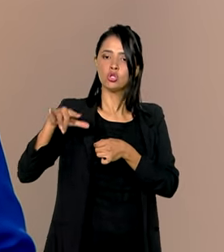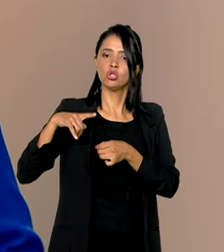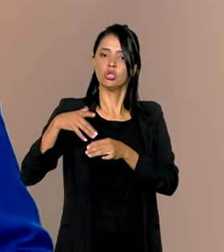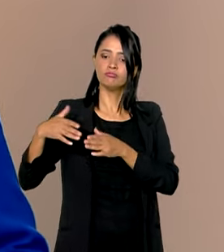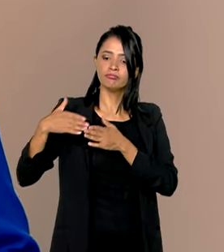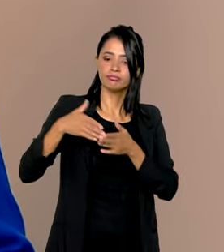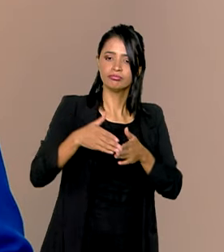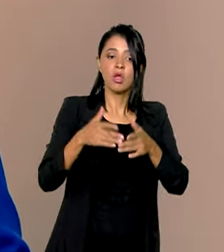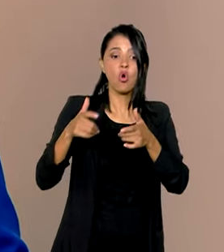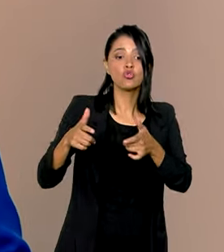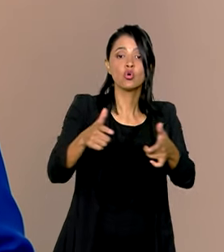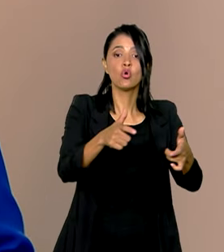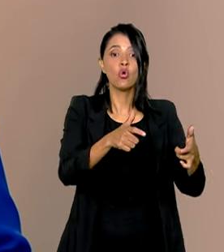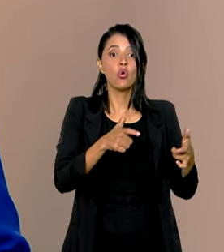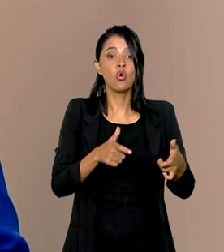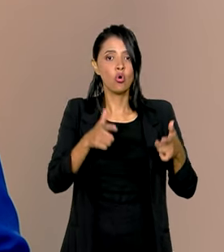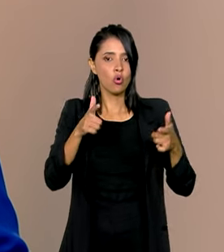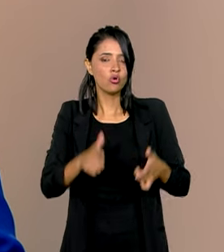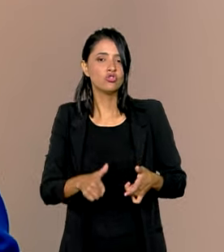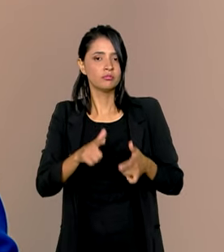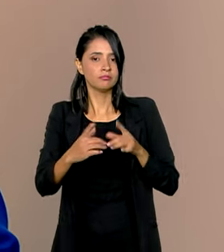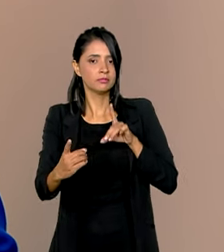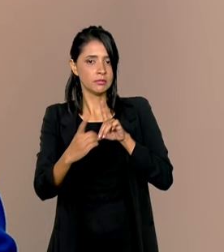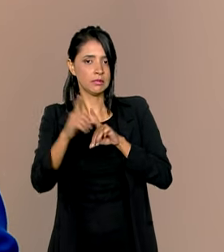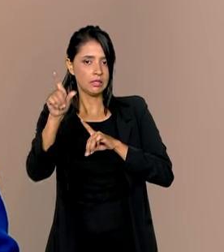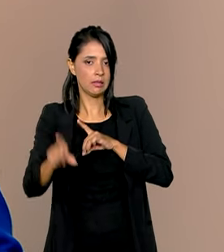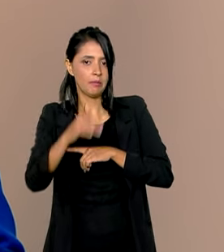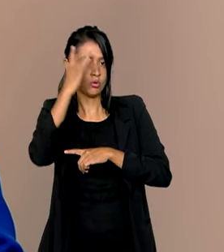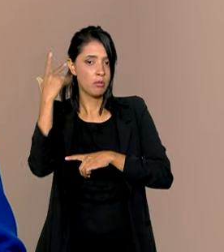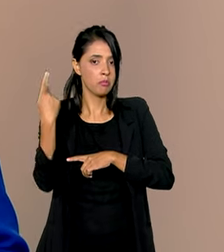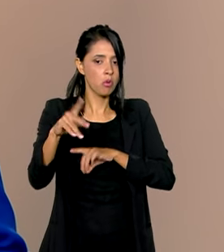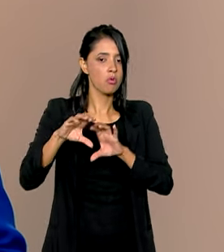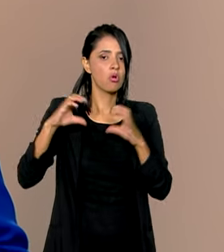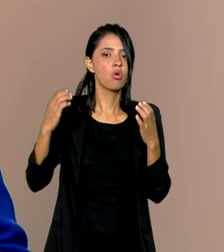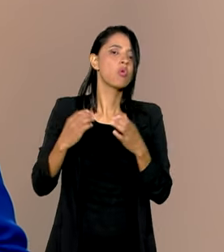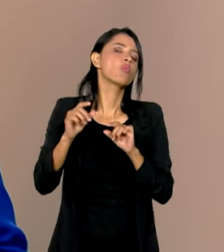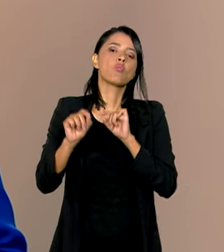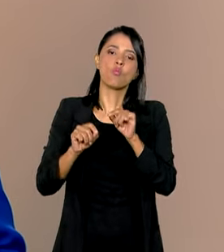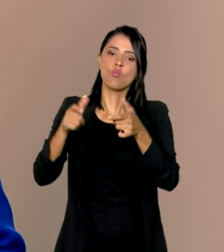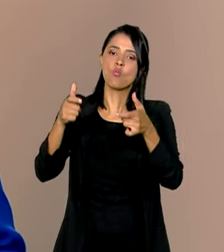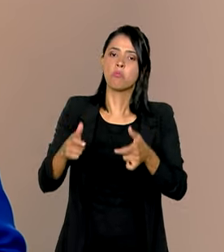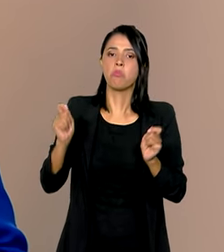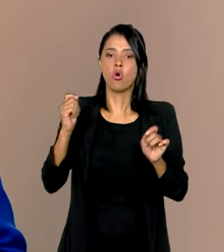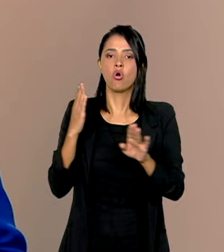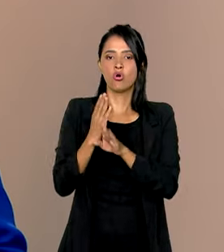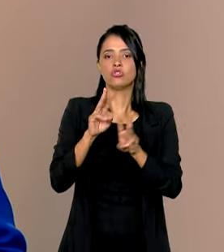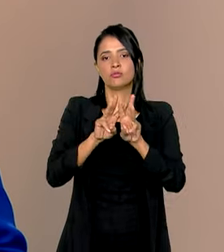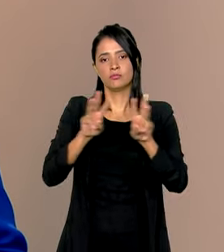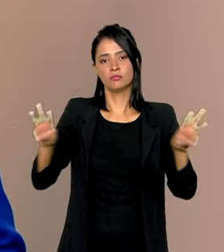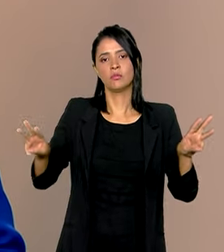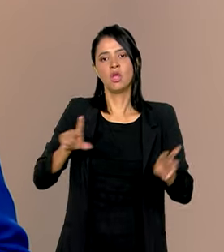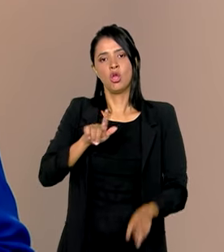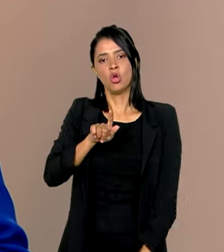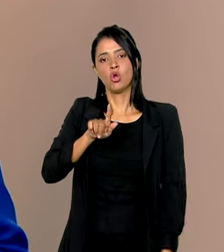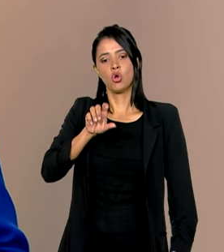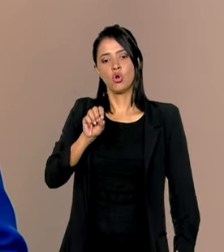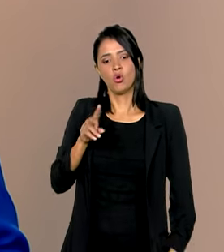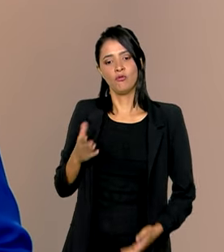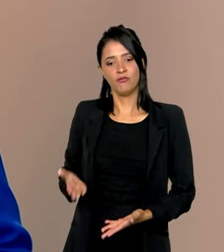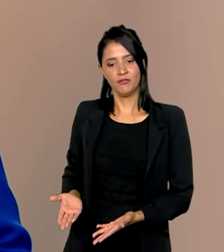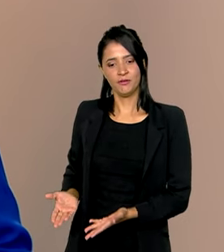os pré-vibarcos vão ficar atracados para atender os segurados do local, pode ser encontrado no site gov.br